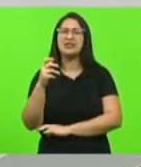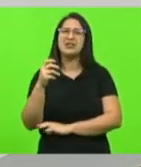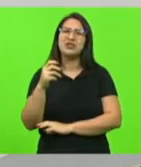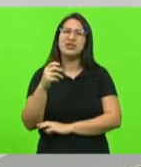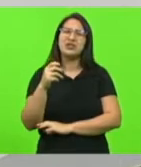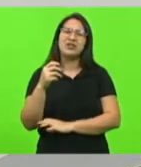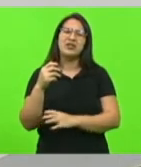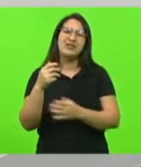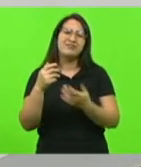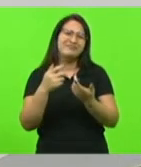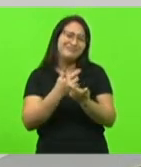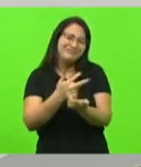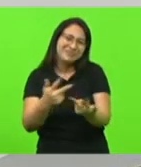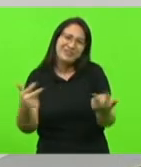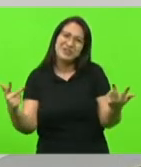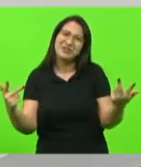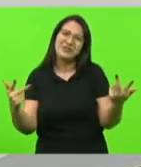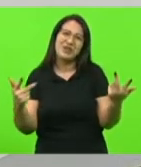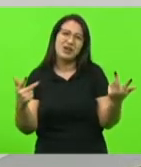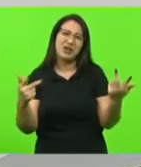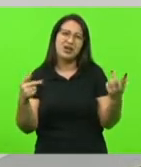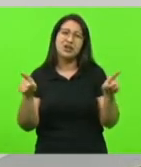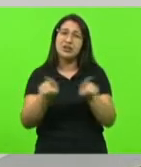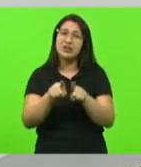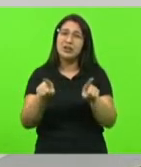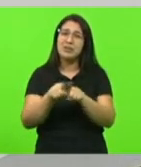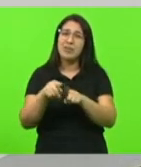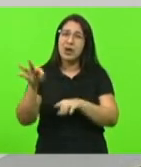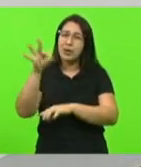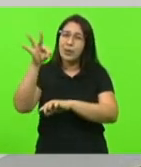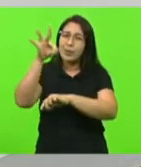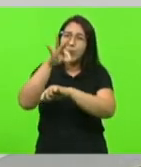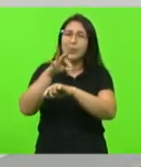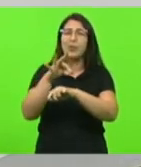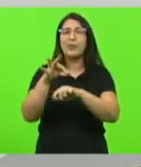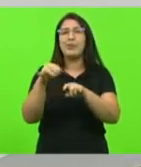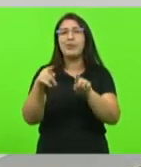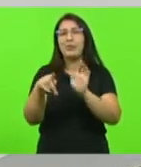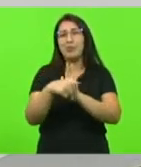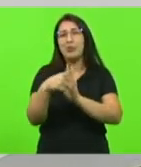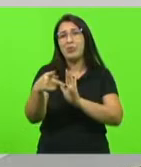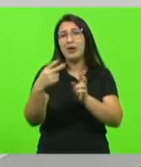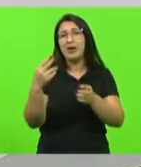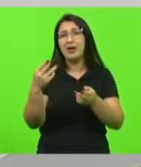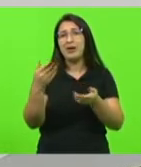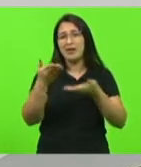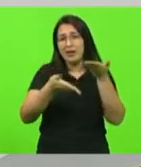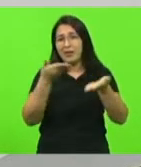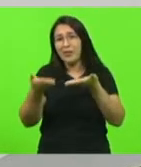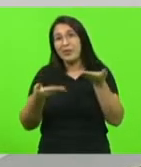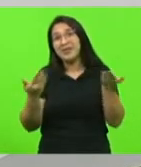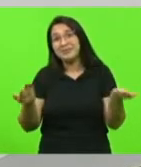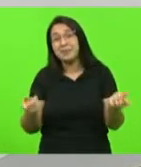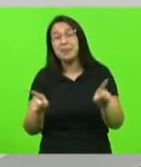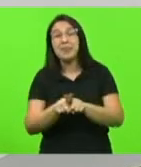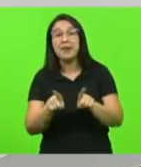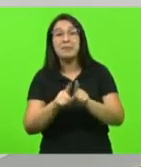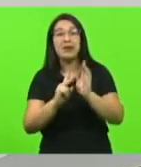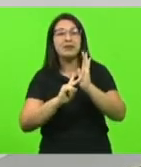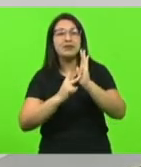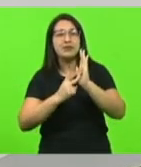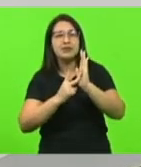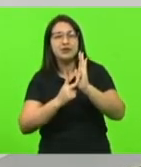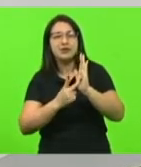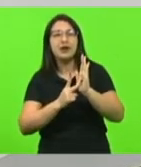do meio ambiente para os insetos polonizadores então é super importante e o sindicato na pessoa do